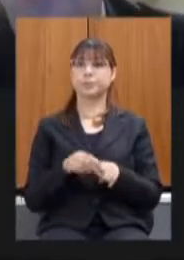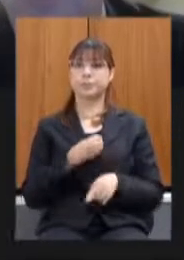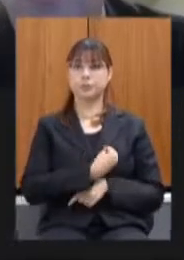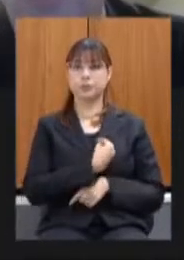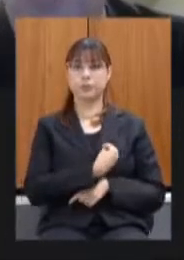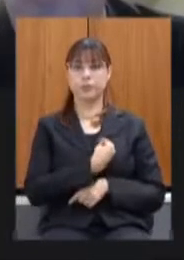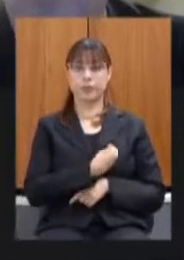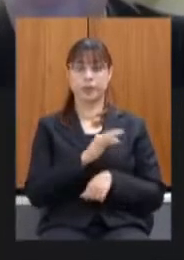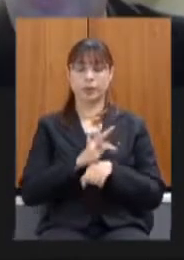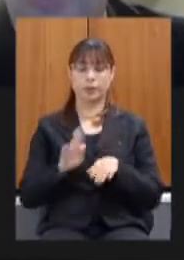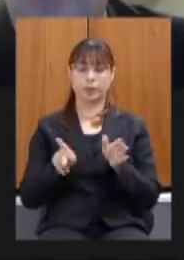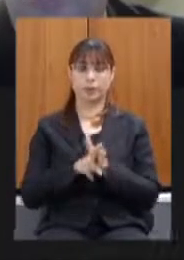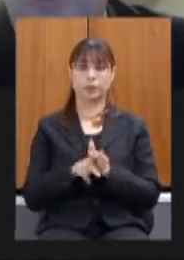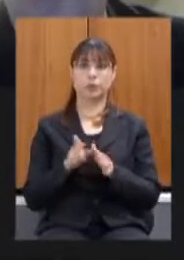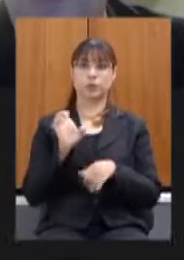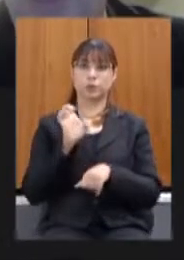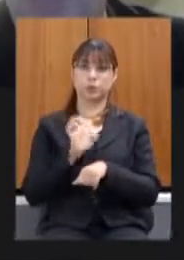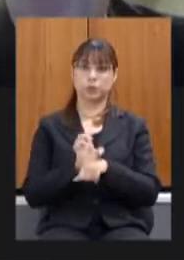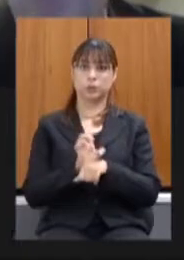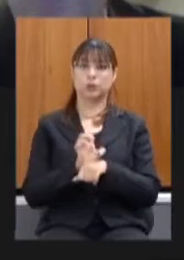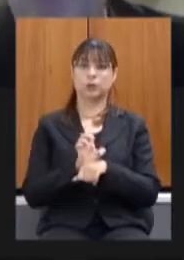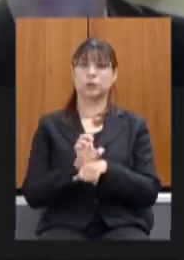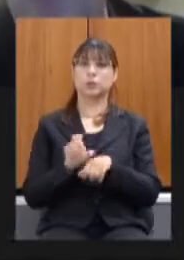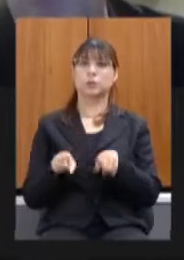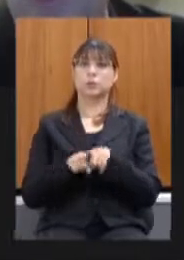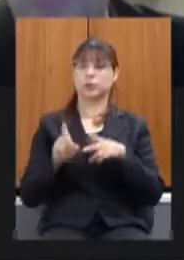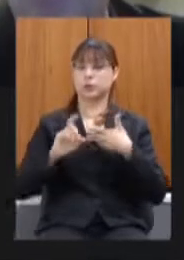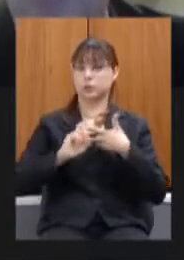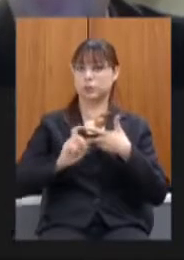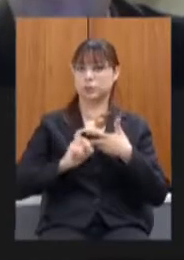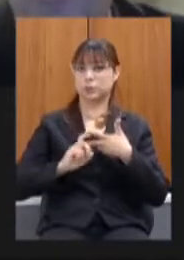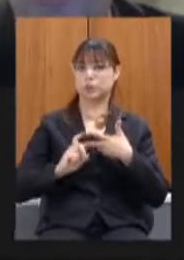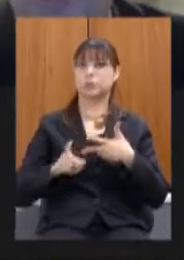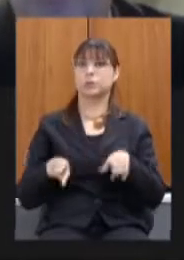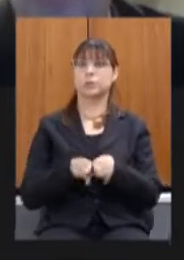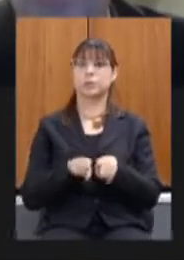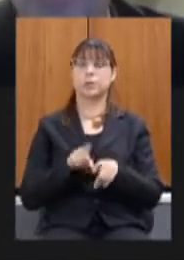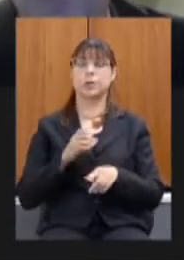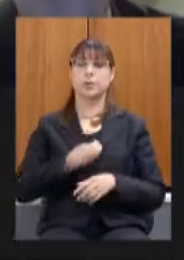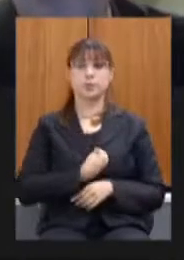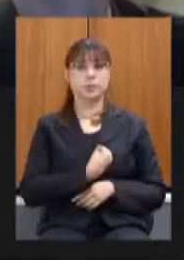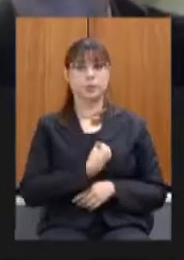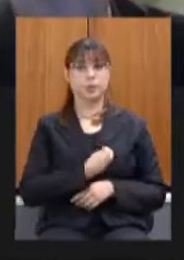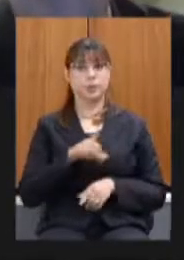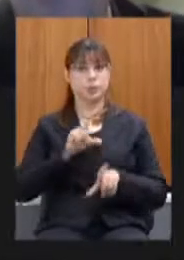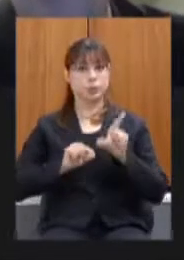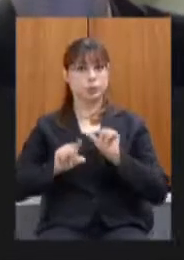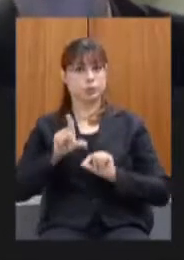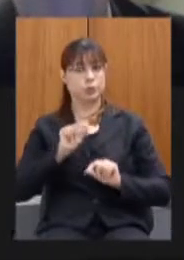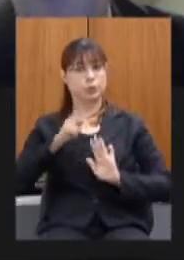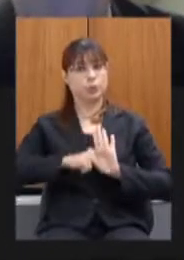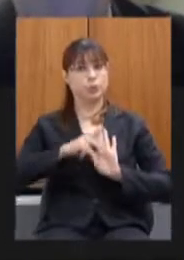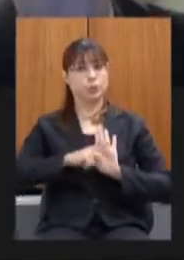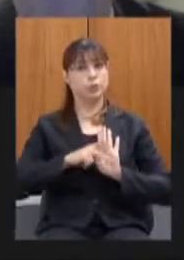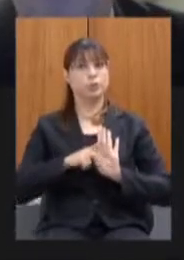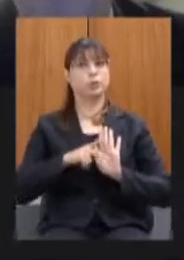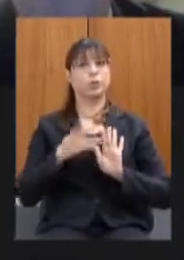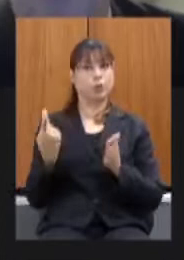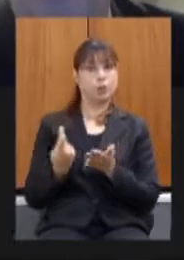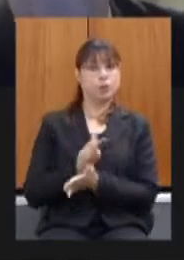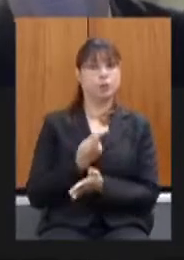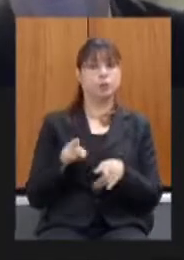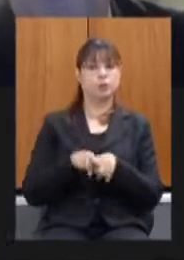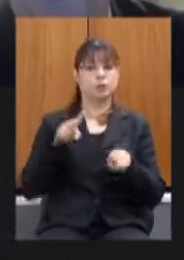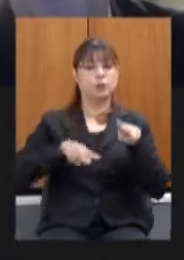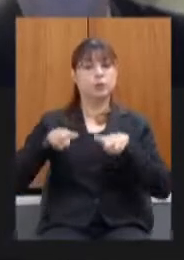do Estado do Poder Executivo participação social na escolha de projetos seja na execução e no monitoramento e avaliação